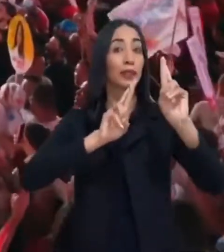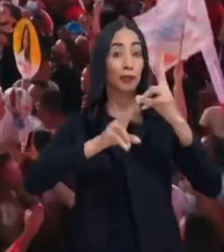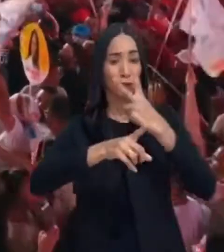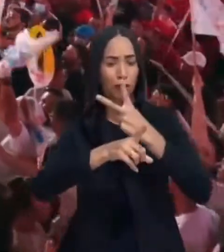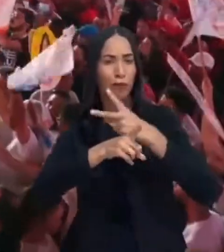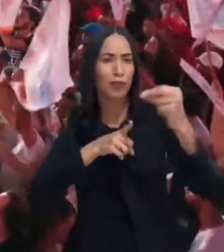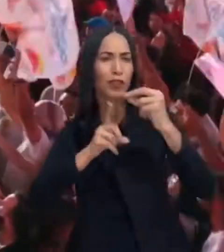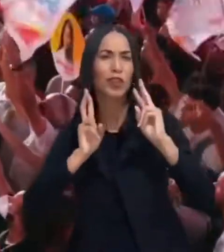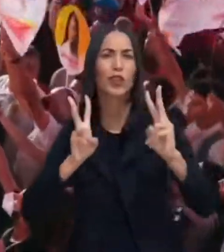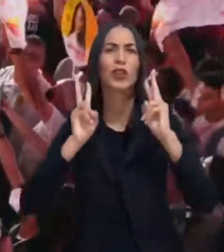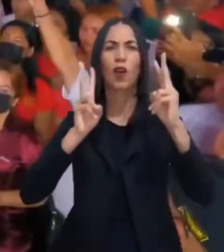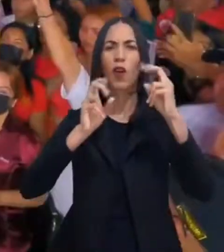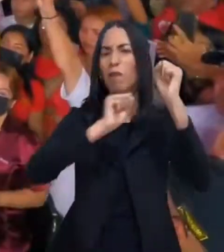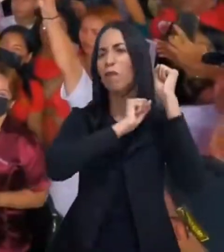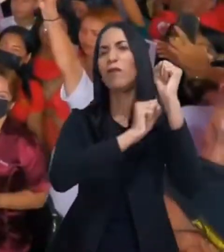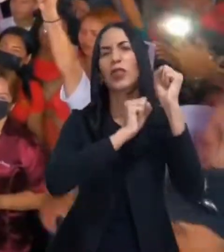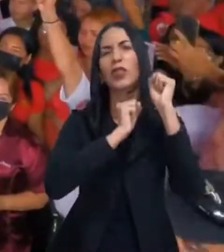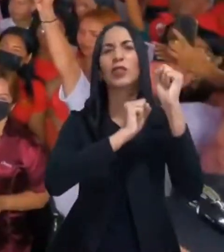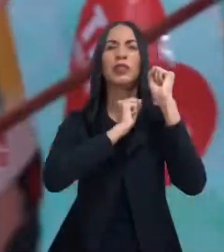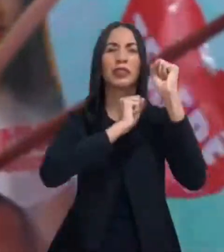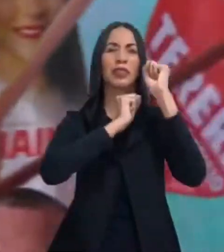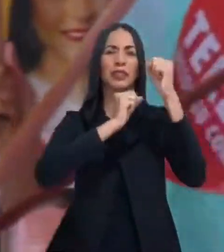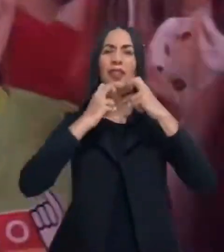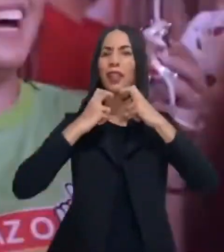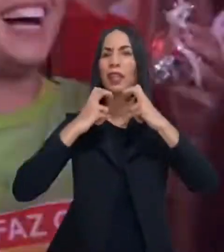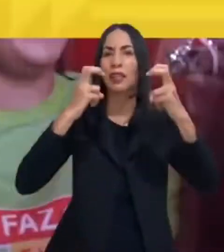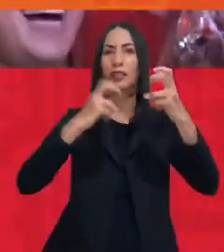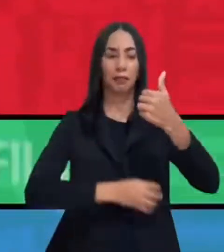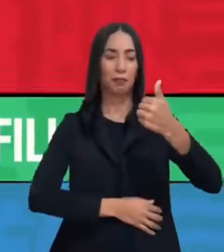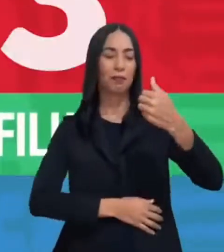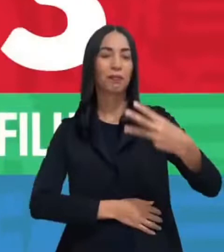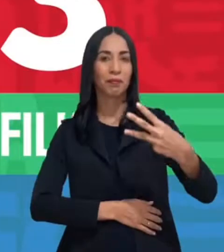e da vitória. Vitória, vitória, vitória.